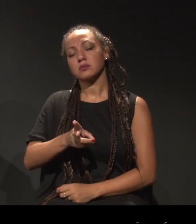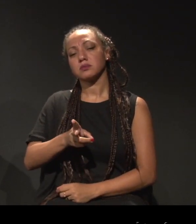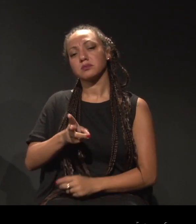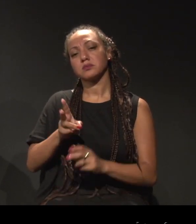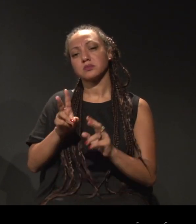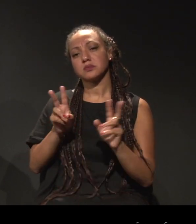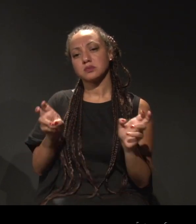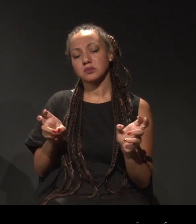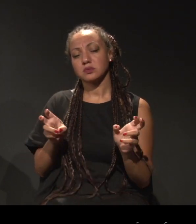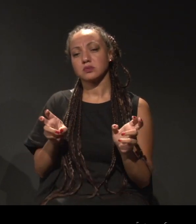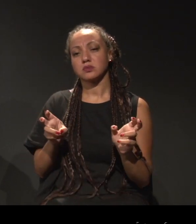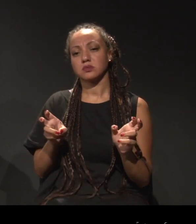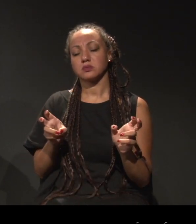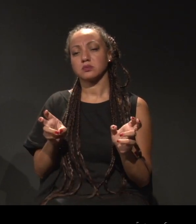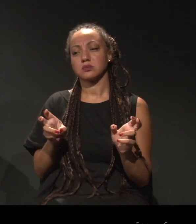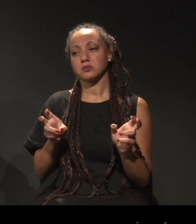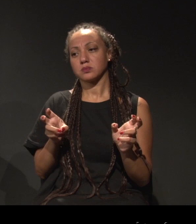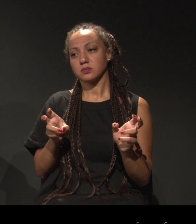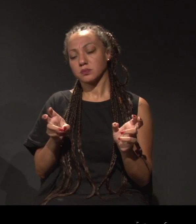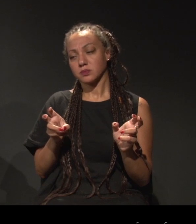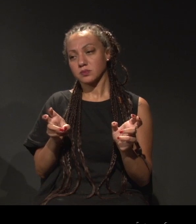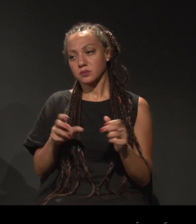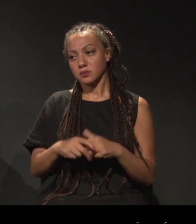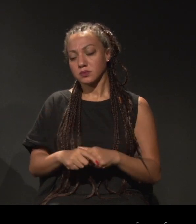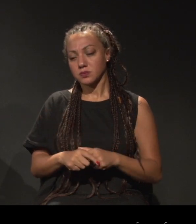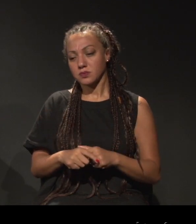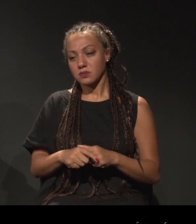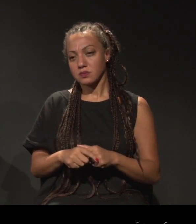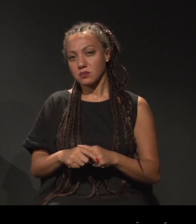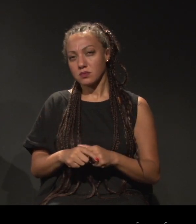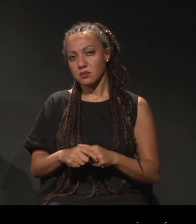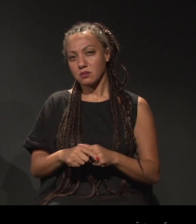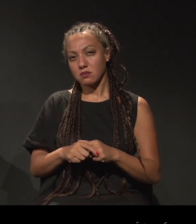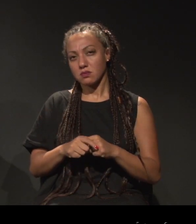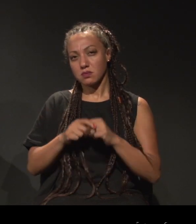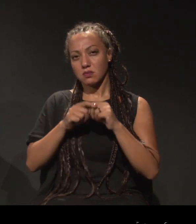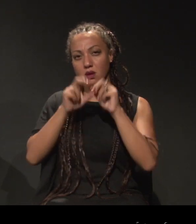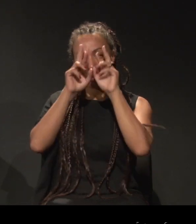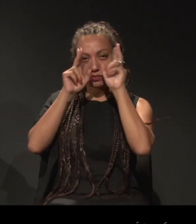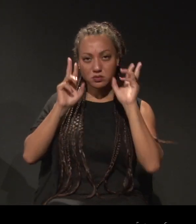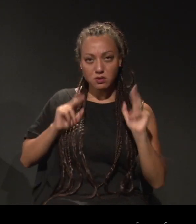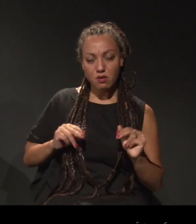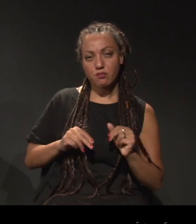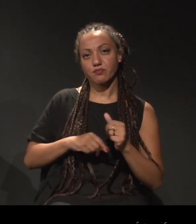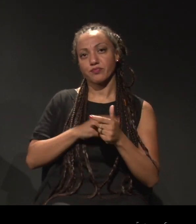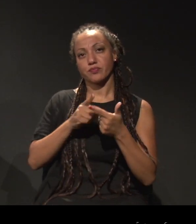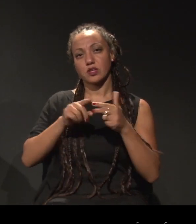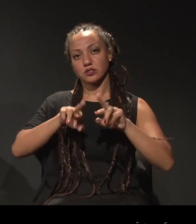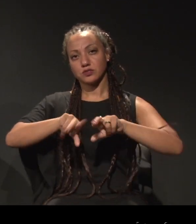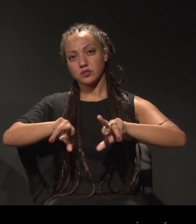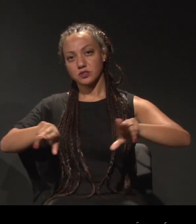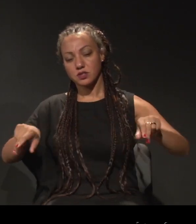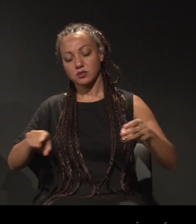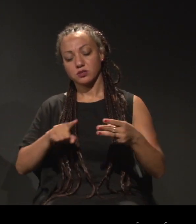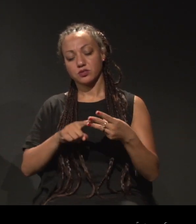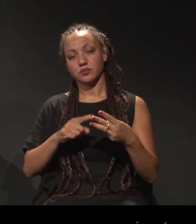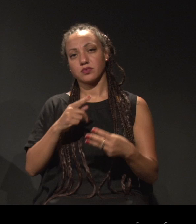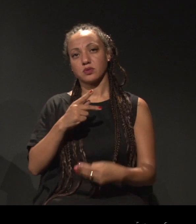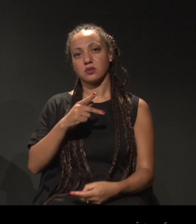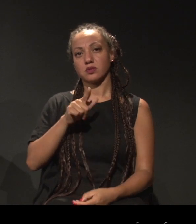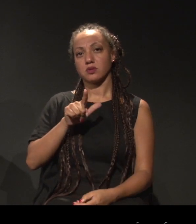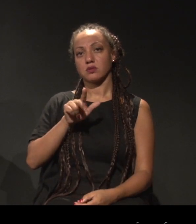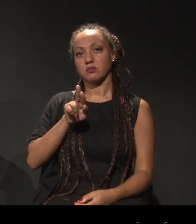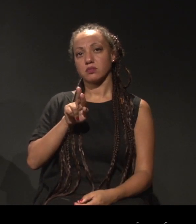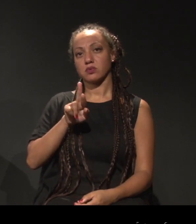falava a questão racial, a questão da diversidade, questão da pluralidade,